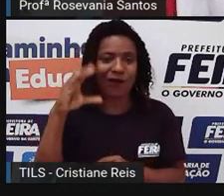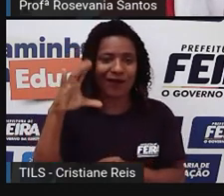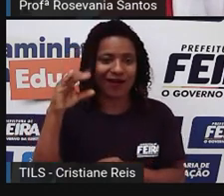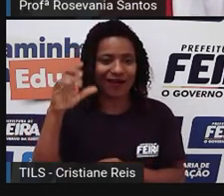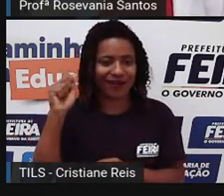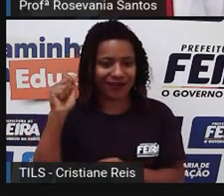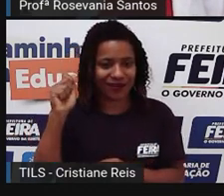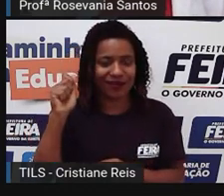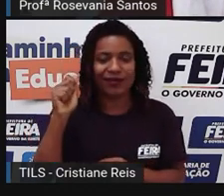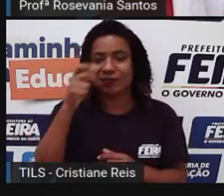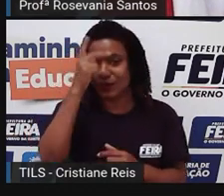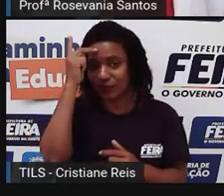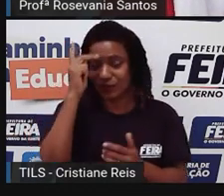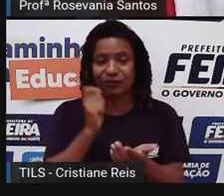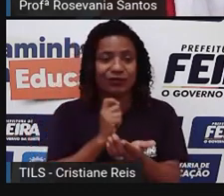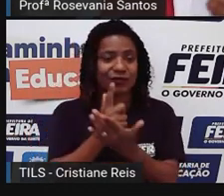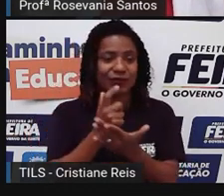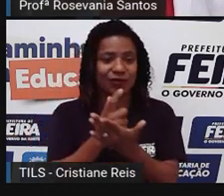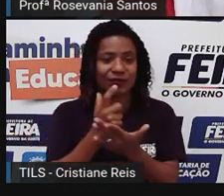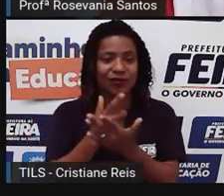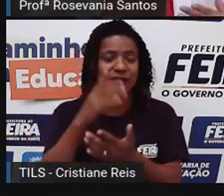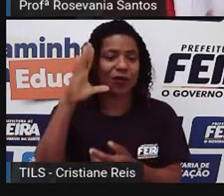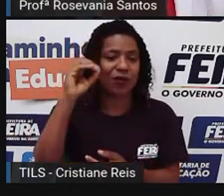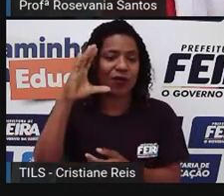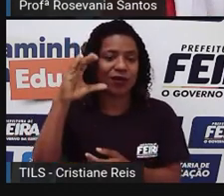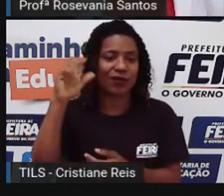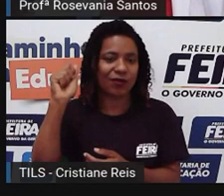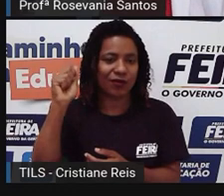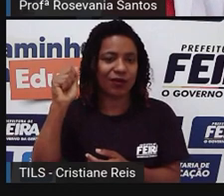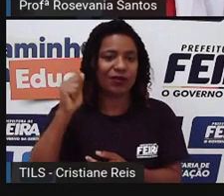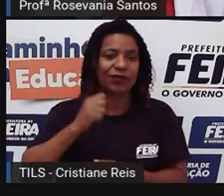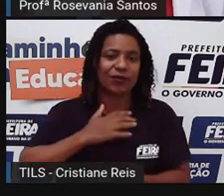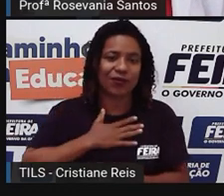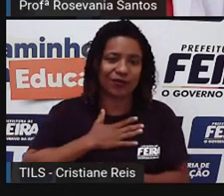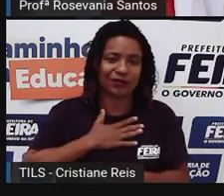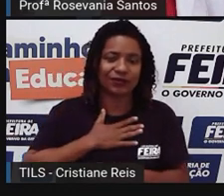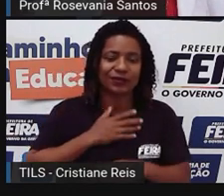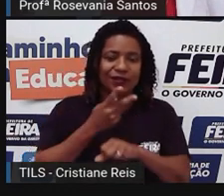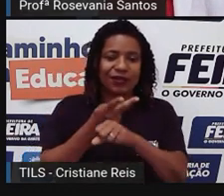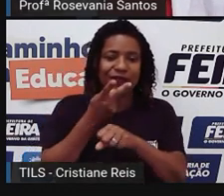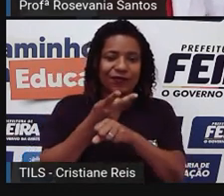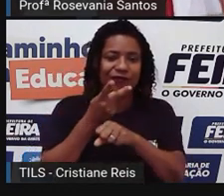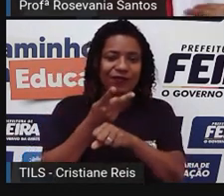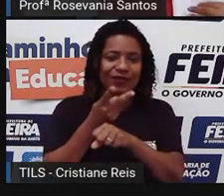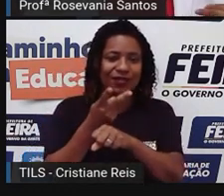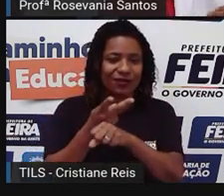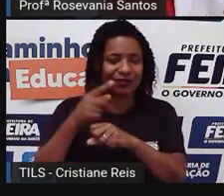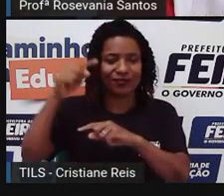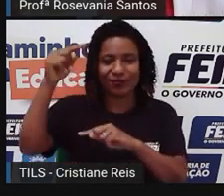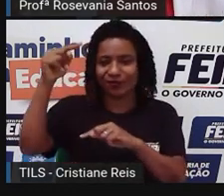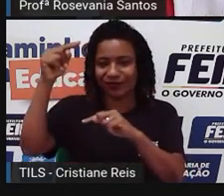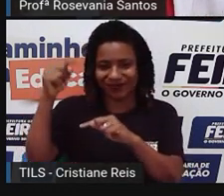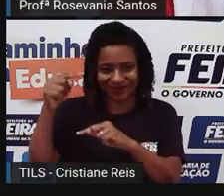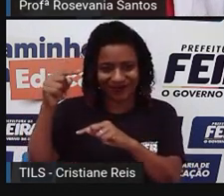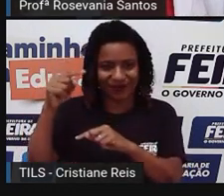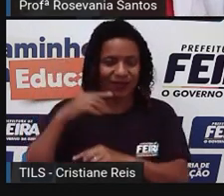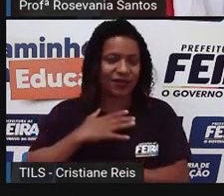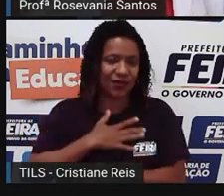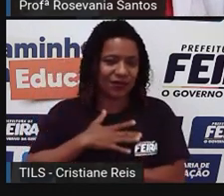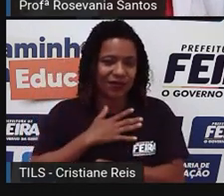consomem, Esse refrigerante. Nos Estados Unidos, eles gostam muito da garrafinha de vidro. Aqui em países,